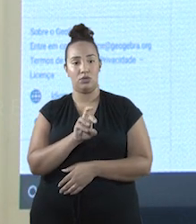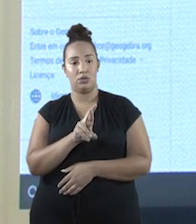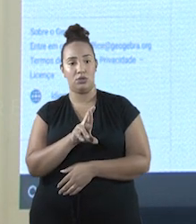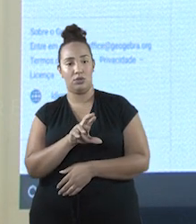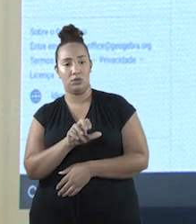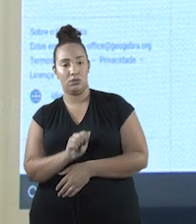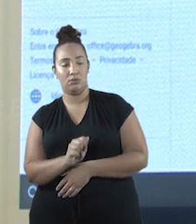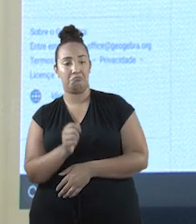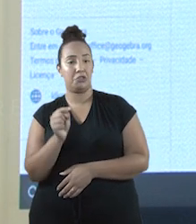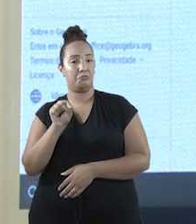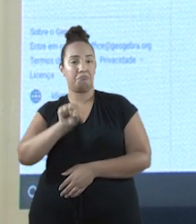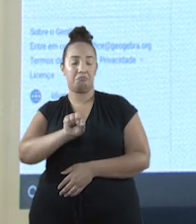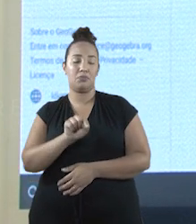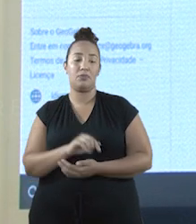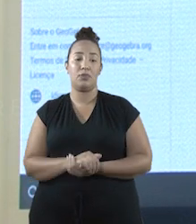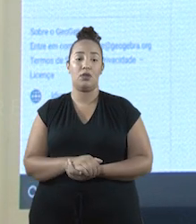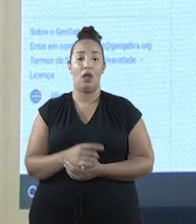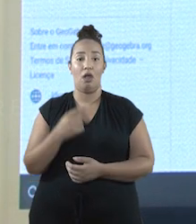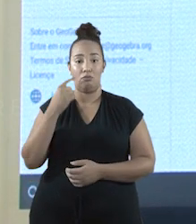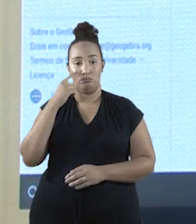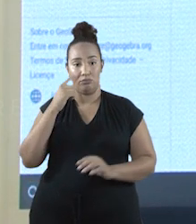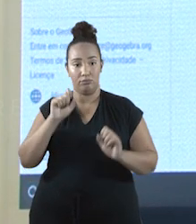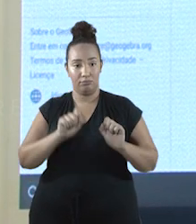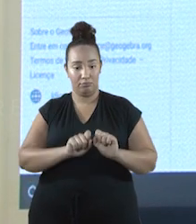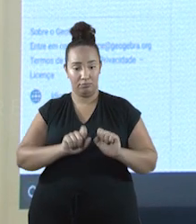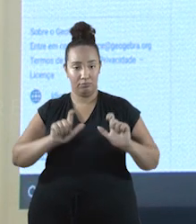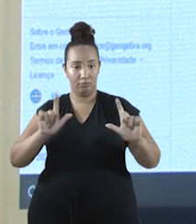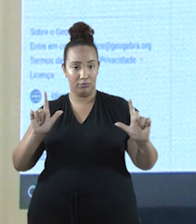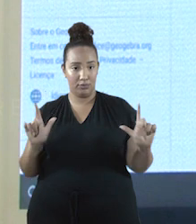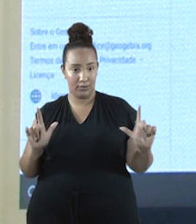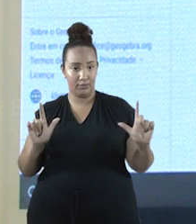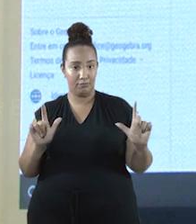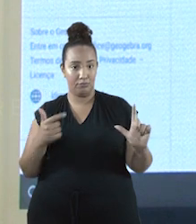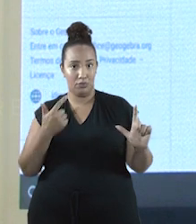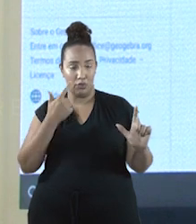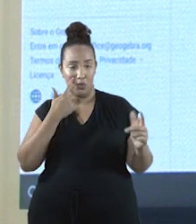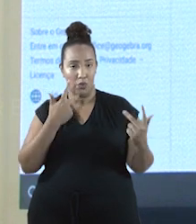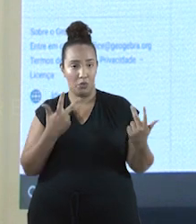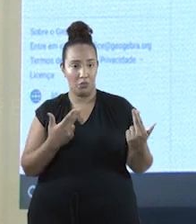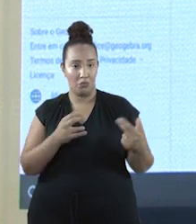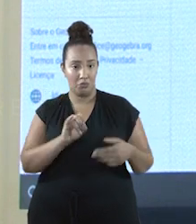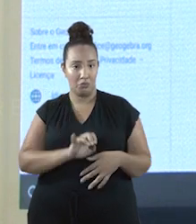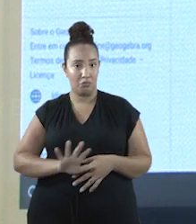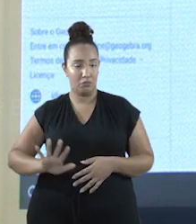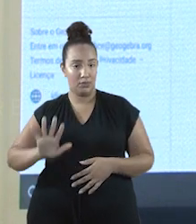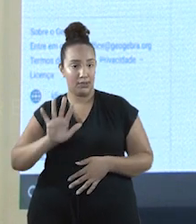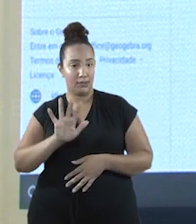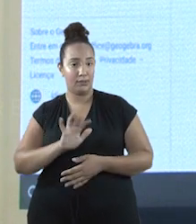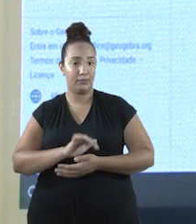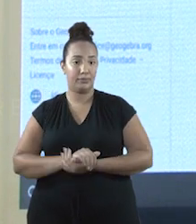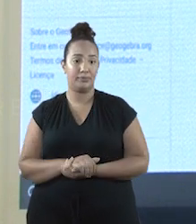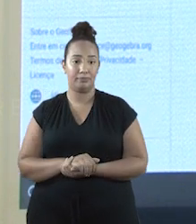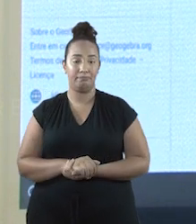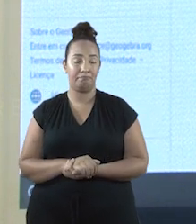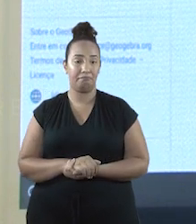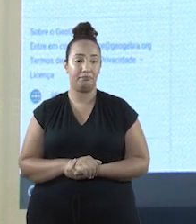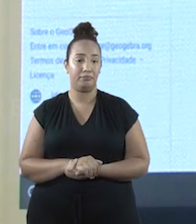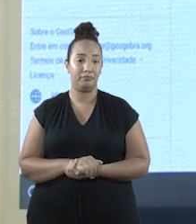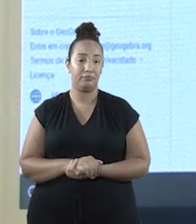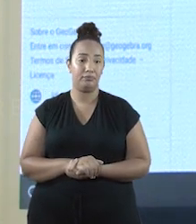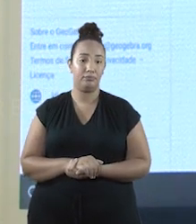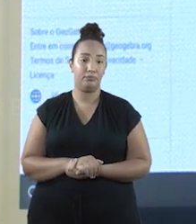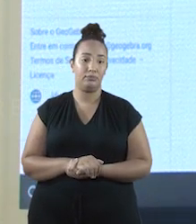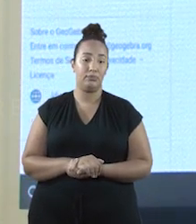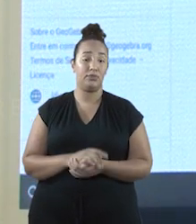O site abrirá na página inicial, como vocês podem ver. Para encontrar